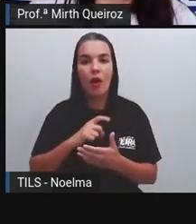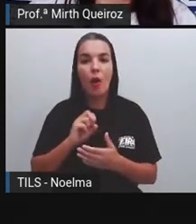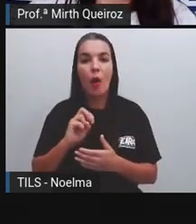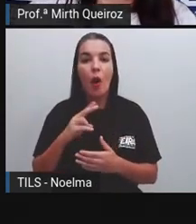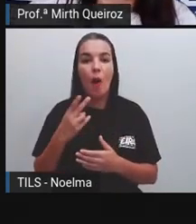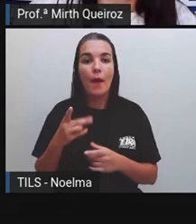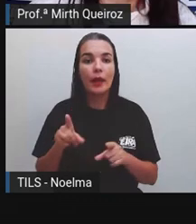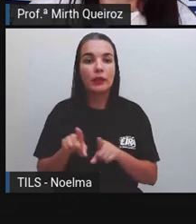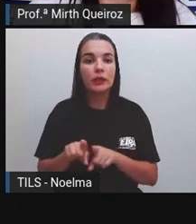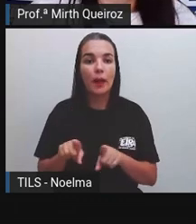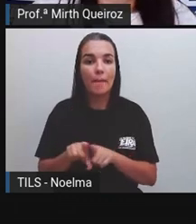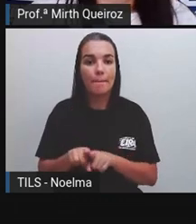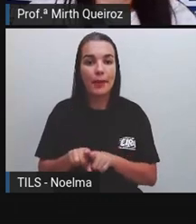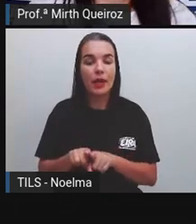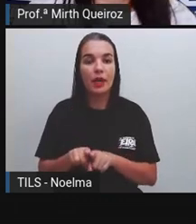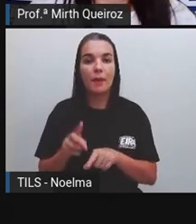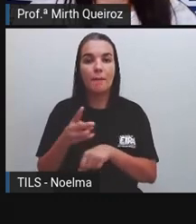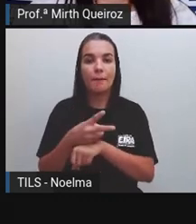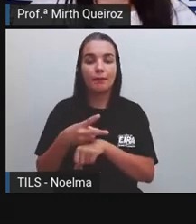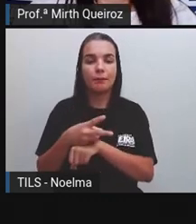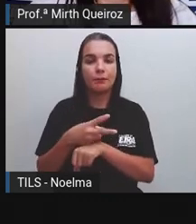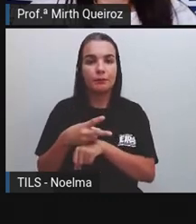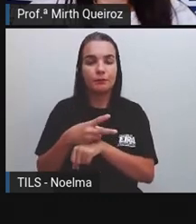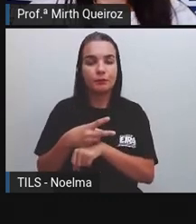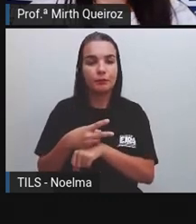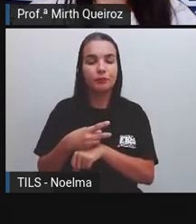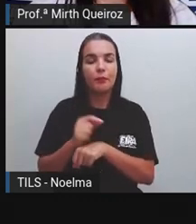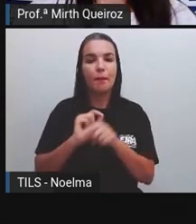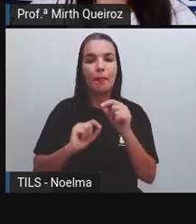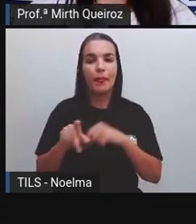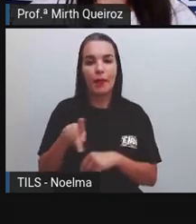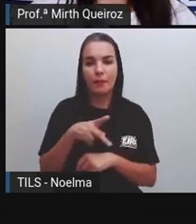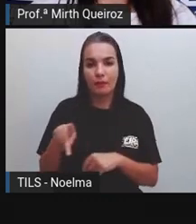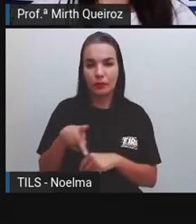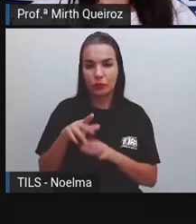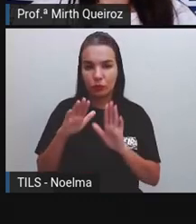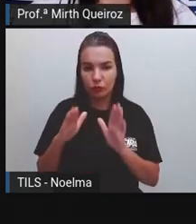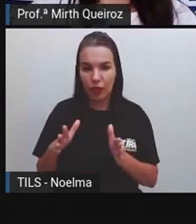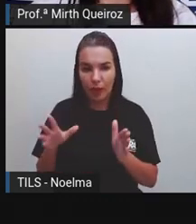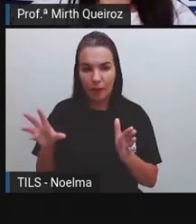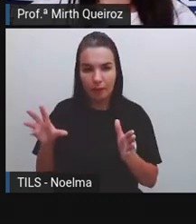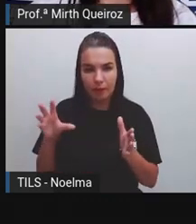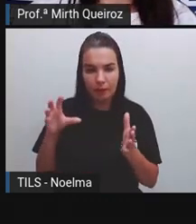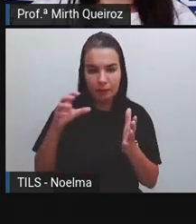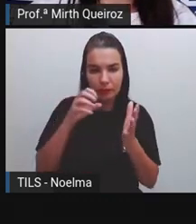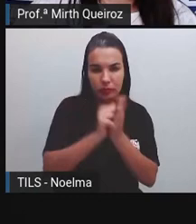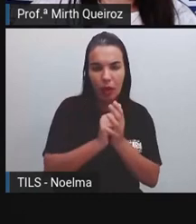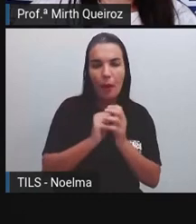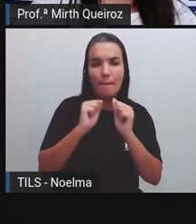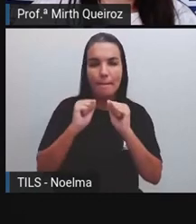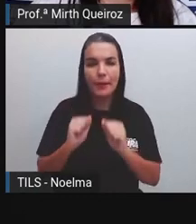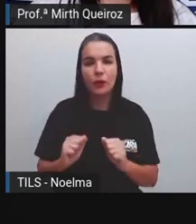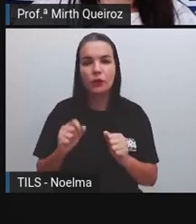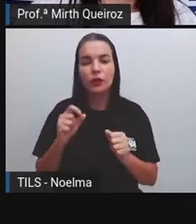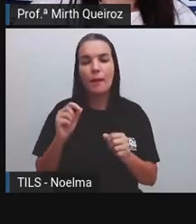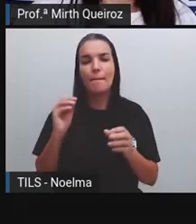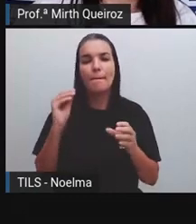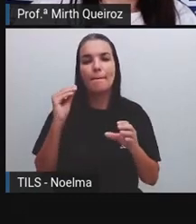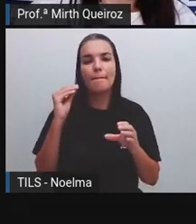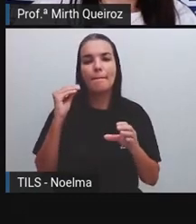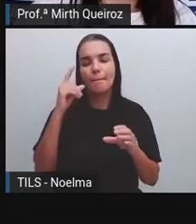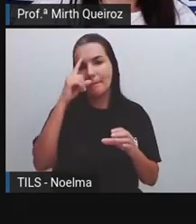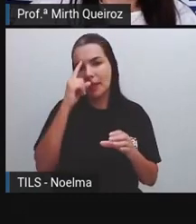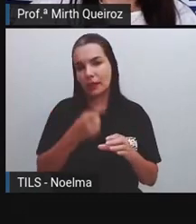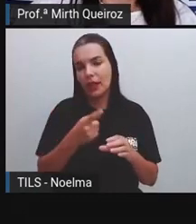caso os professores de vocês sejam inscritos aí já no Picton, eles podem mandar um linkzinho que vocês